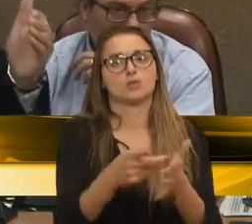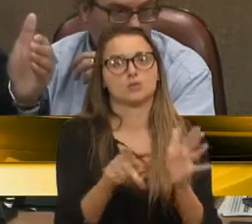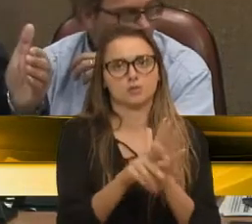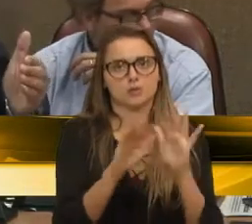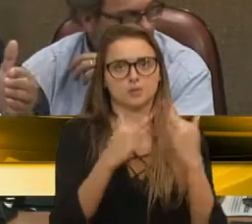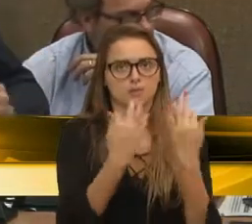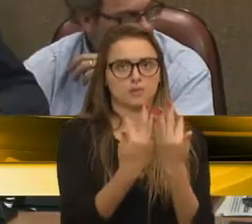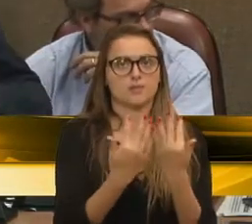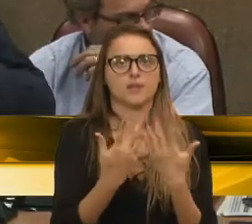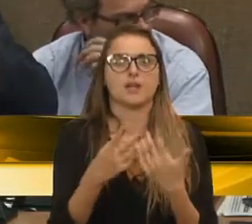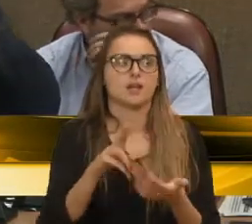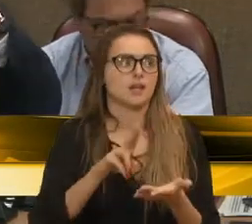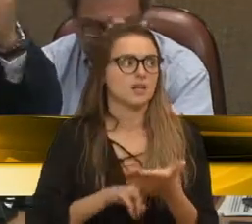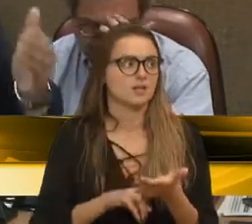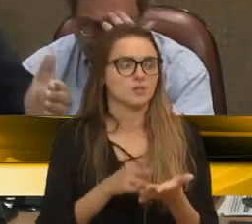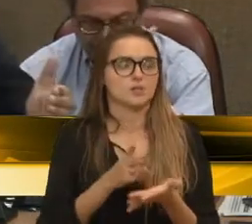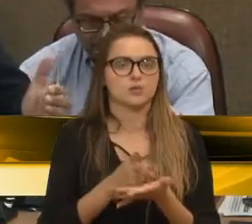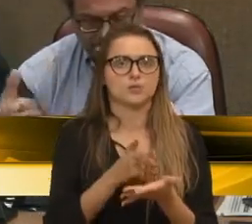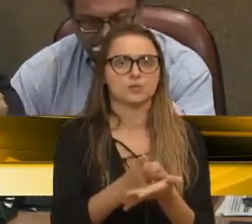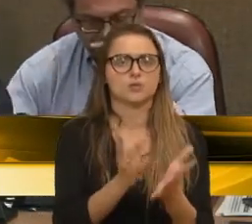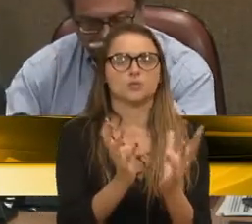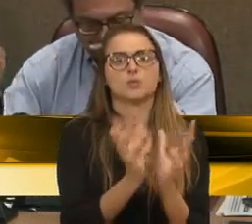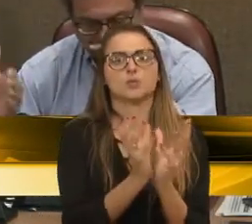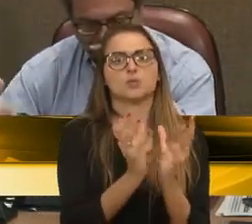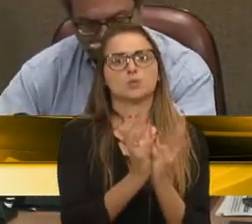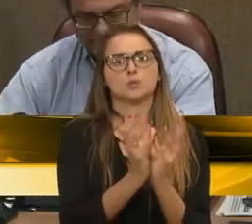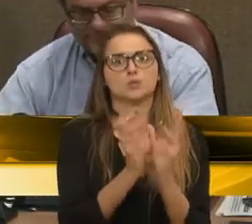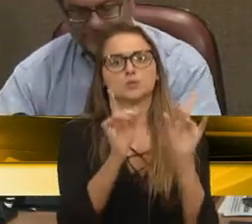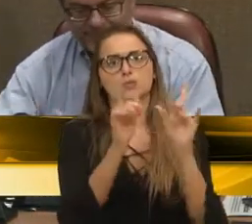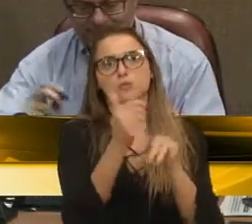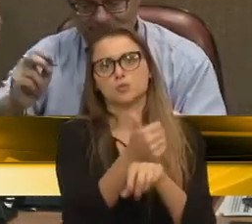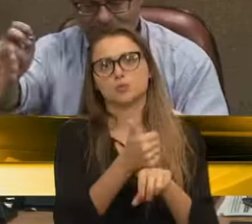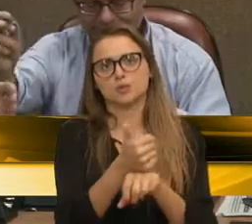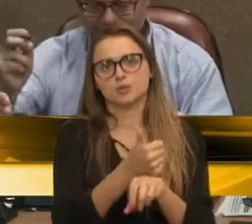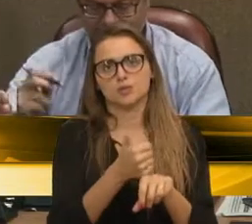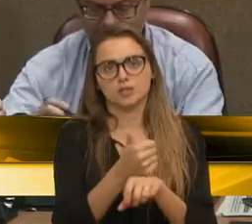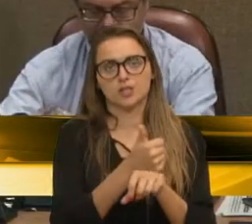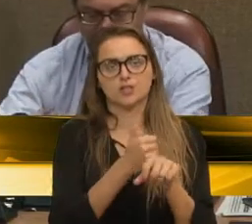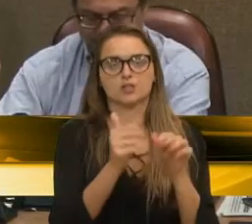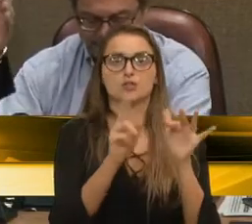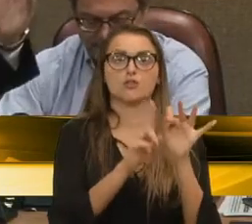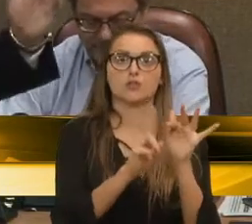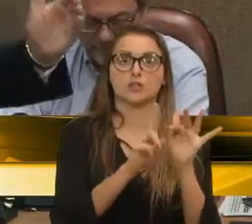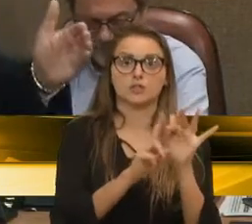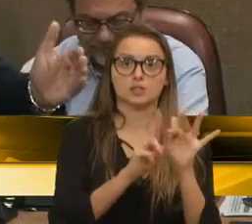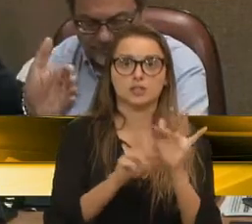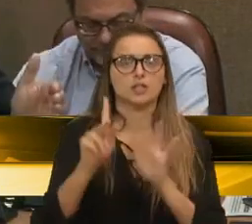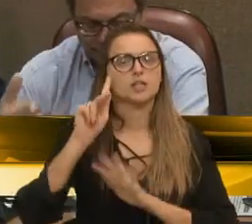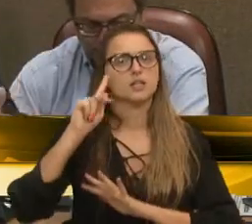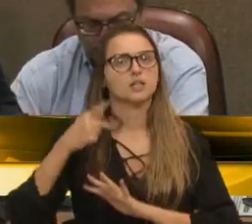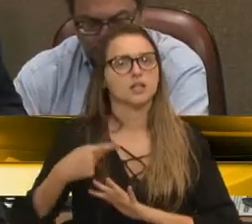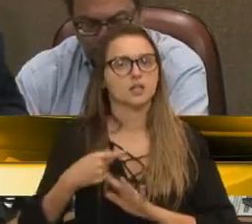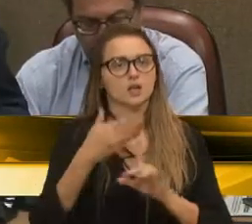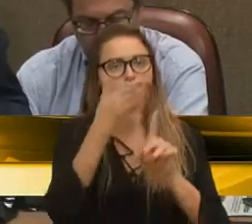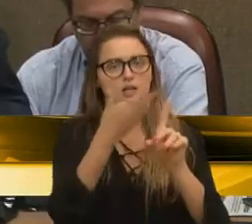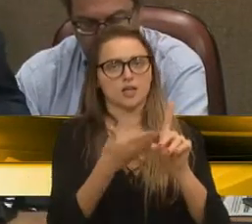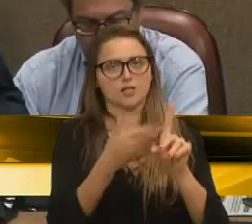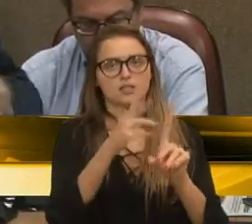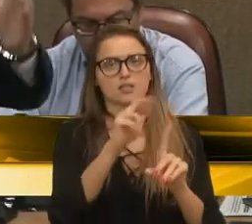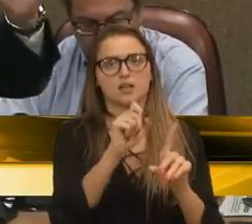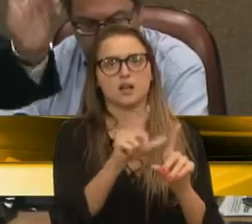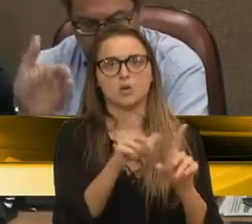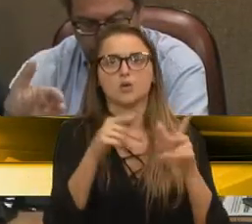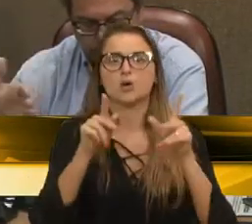encampados por uma equipe de colaboradores, de fornecedores, que reconhecem na figura do senhor Raul uma pessoa que